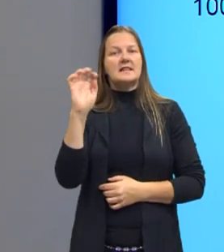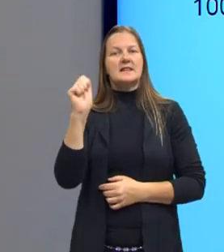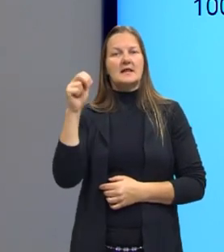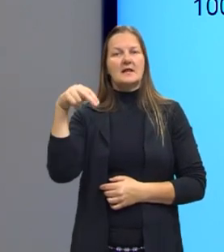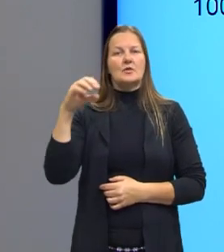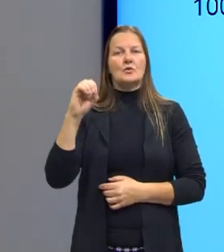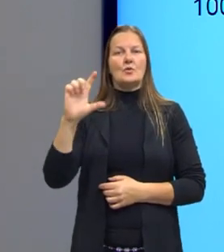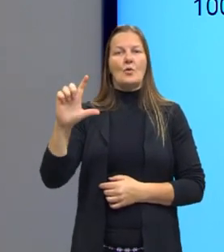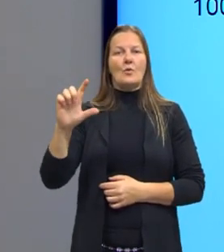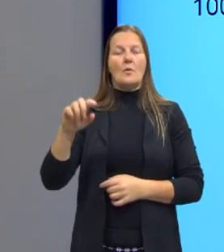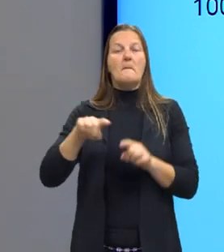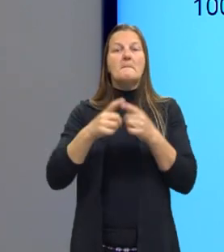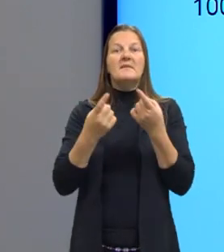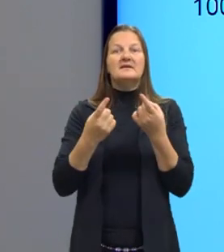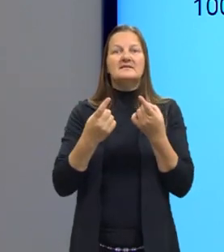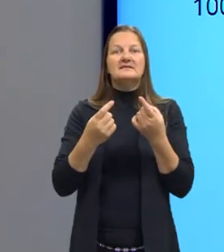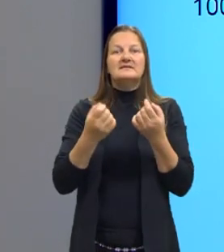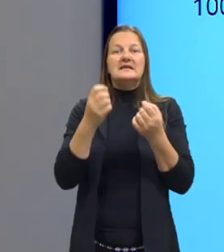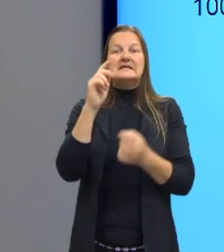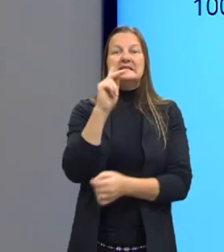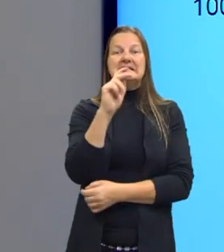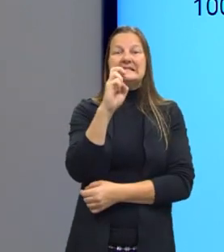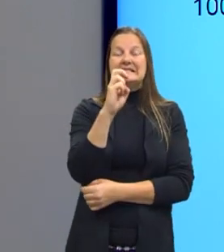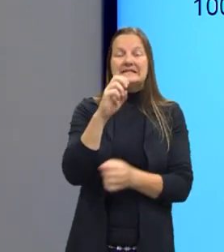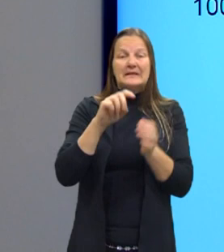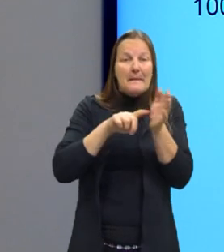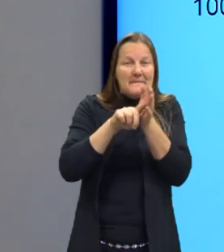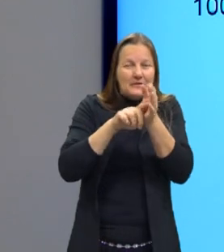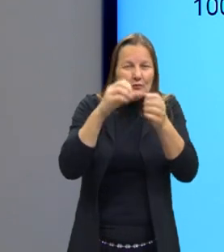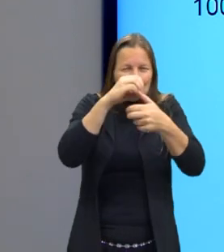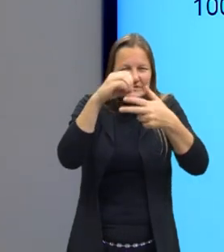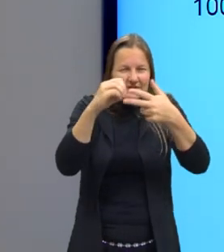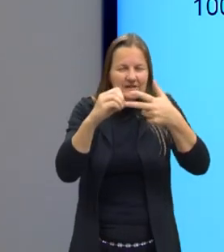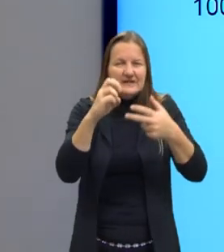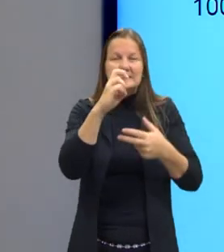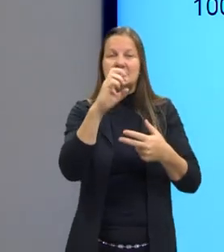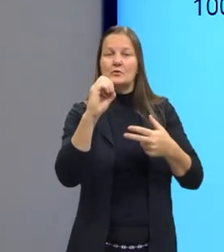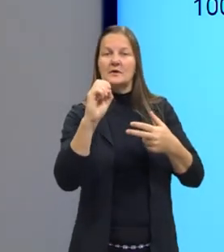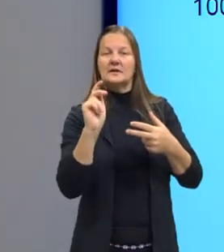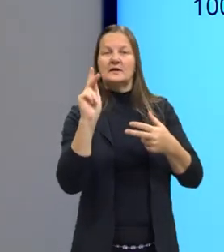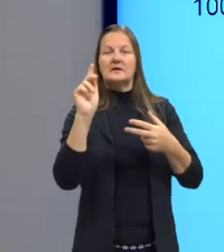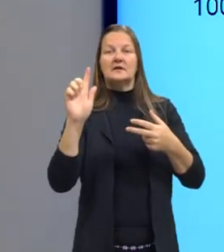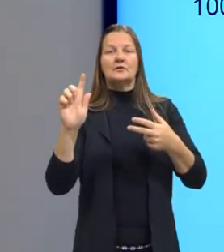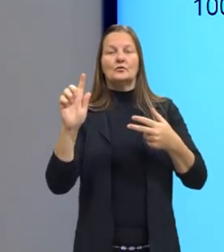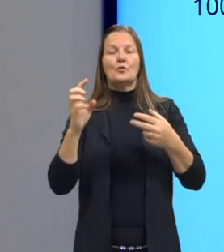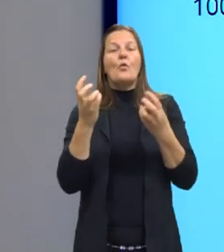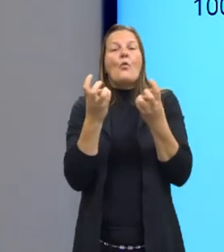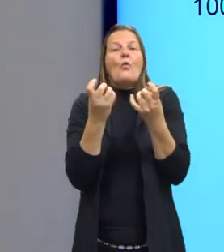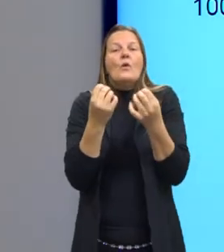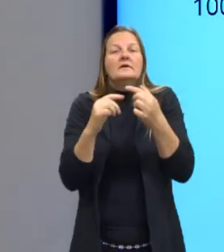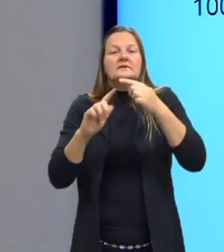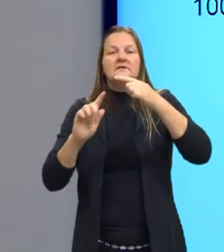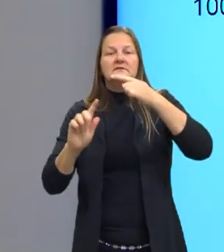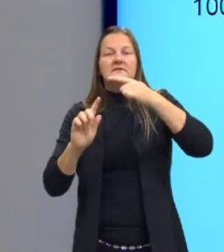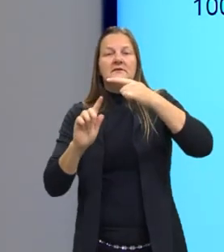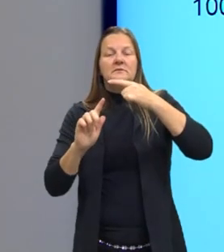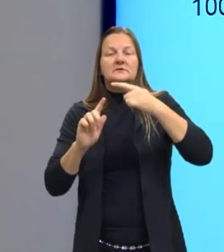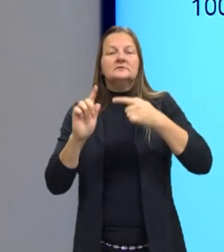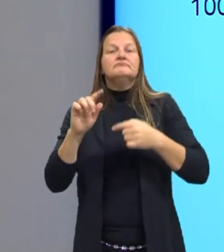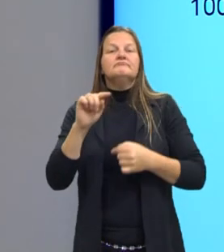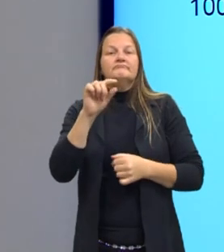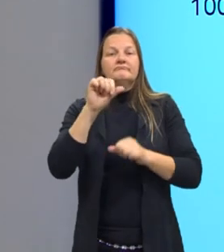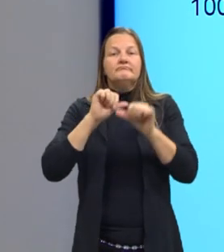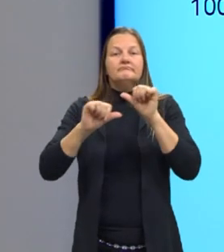Mas a questão me diz que eu tenho 50 quilos de glicose. Quantos gramas de etanol eu vou formar? Ó,